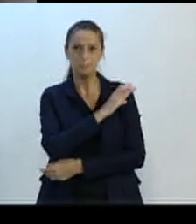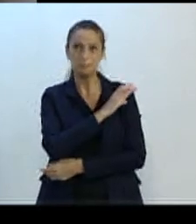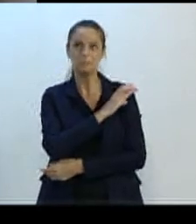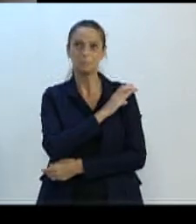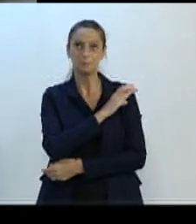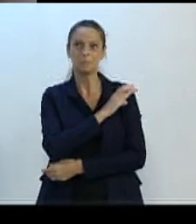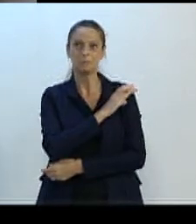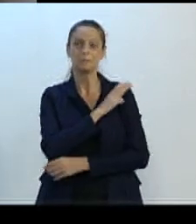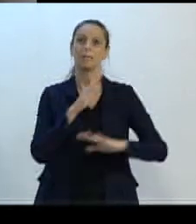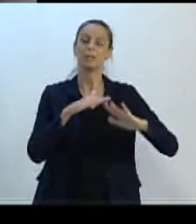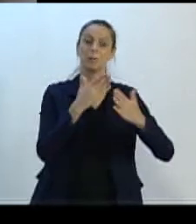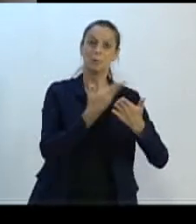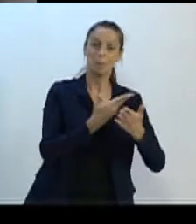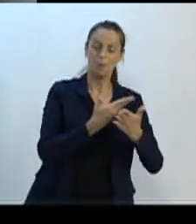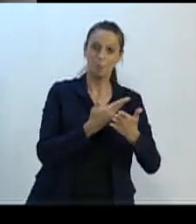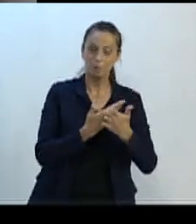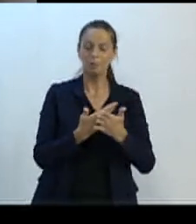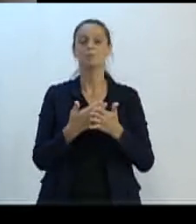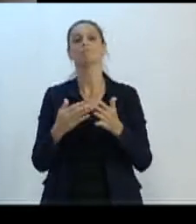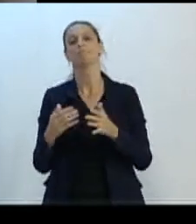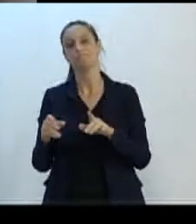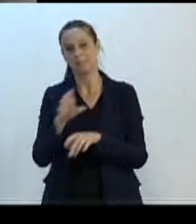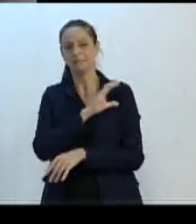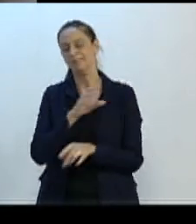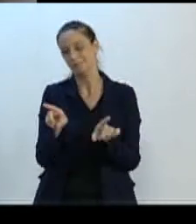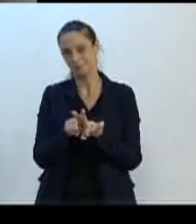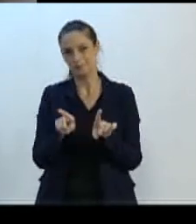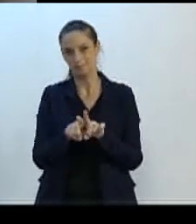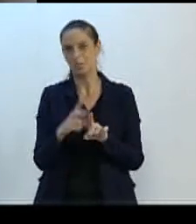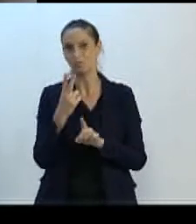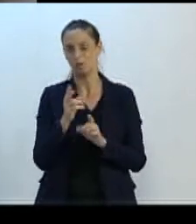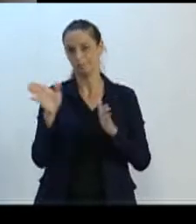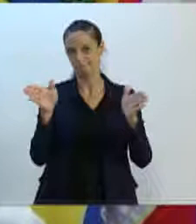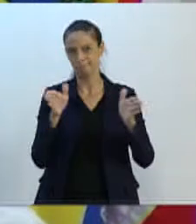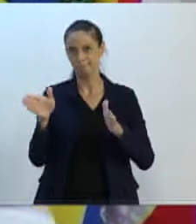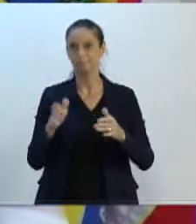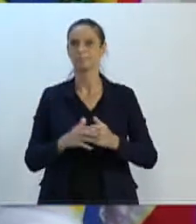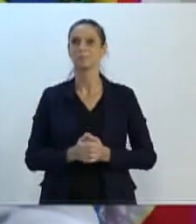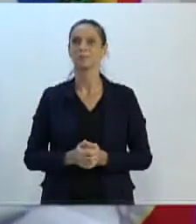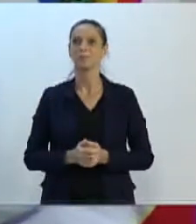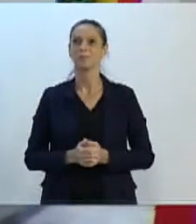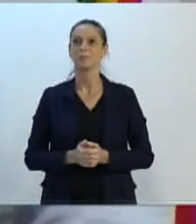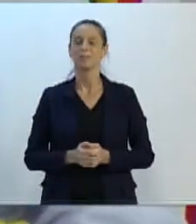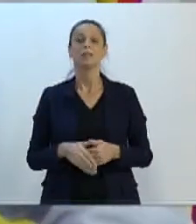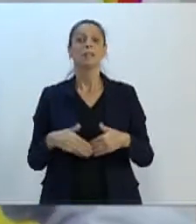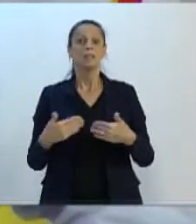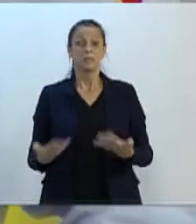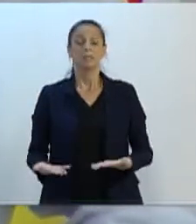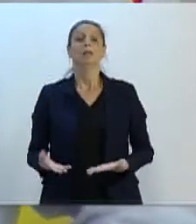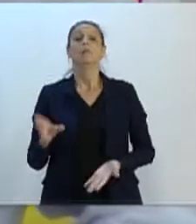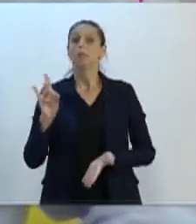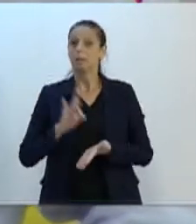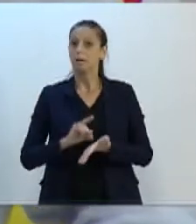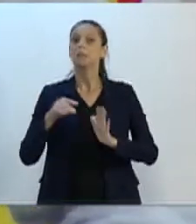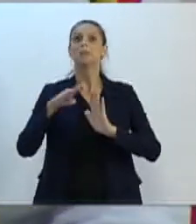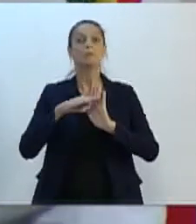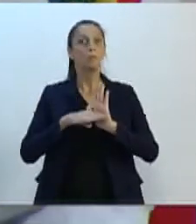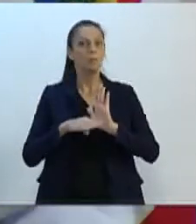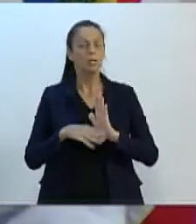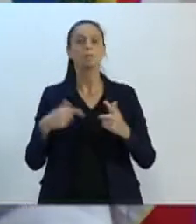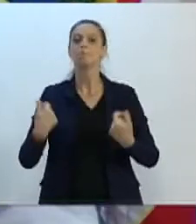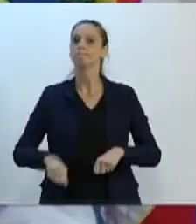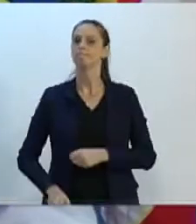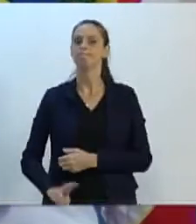escolas e também CI. Senhor presidente, eu venho destacando este programa de uma forma,